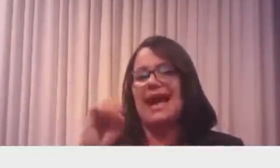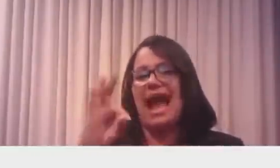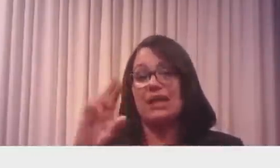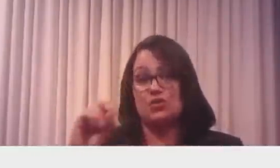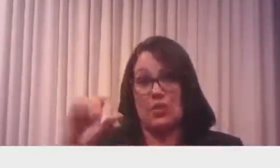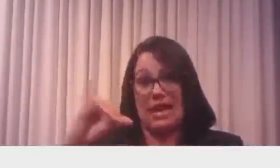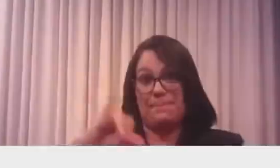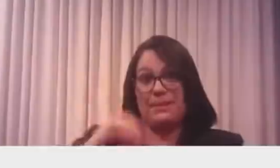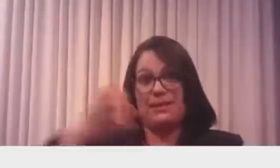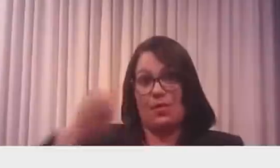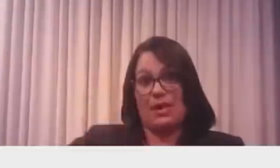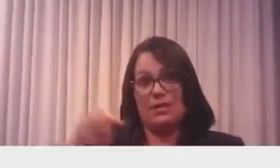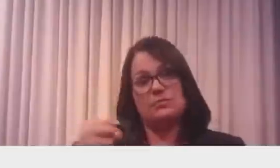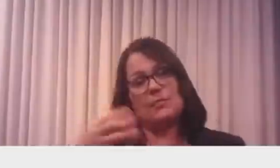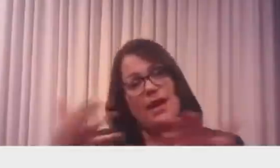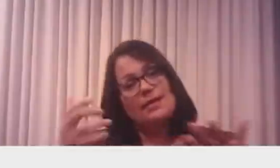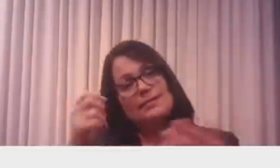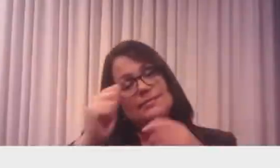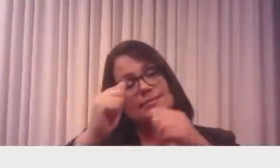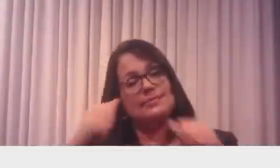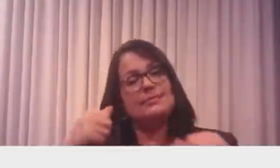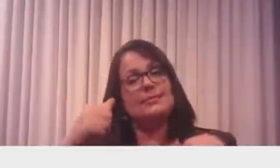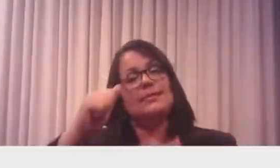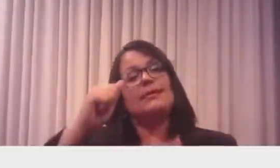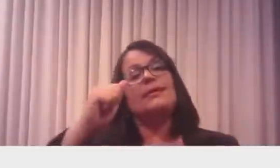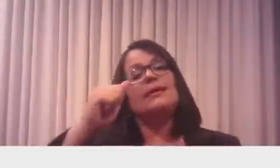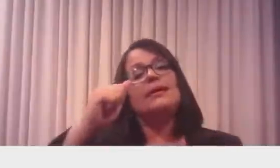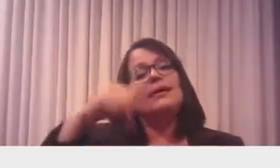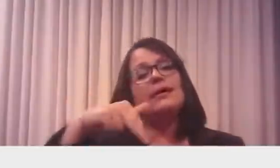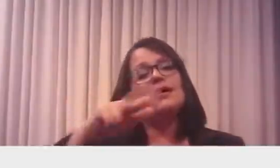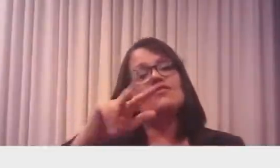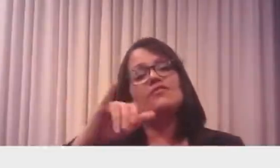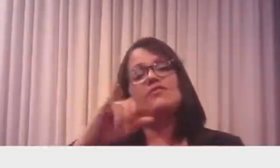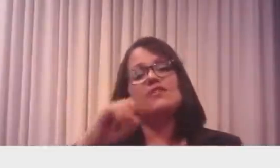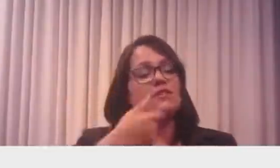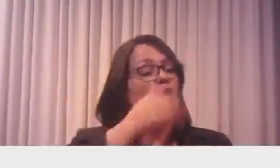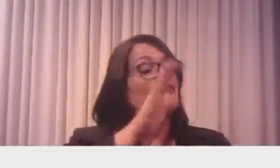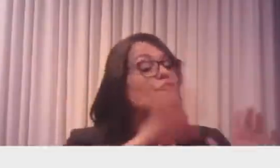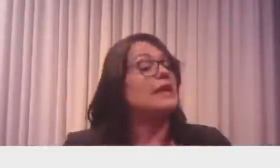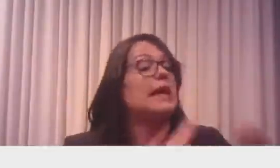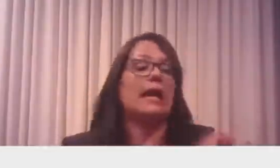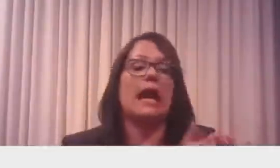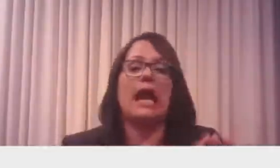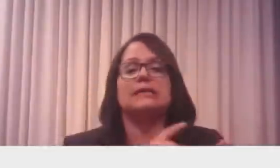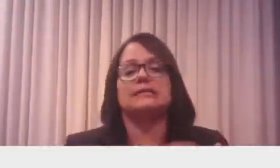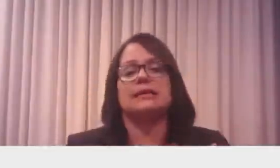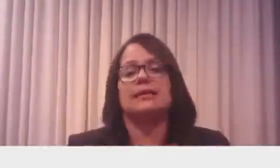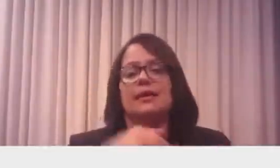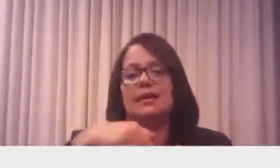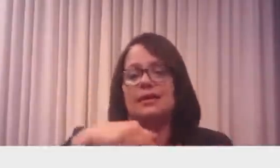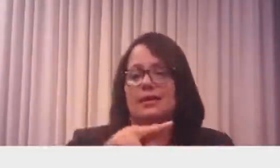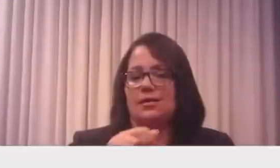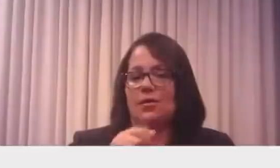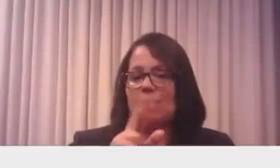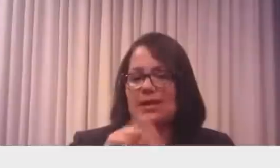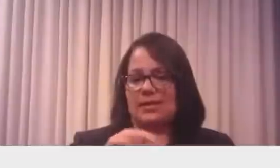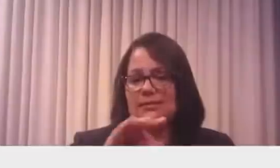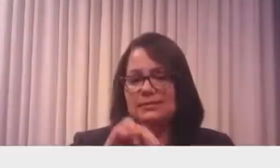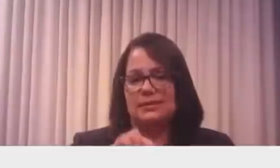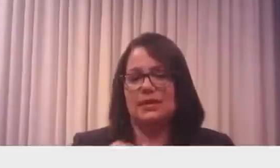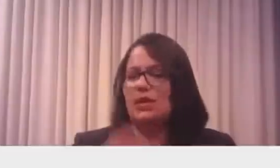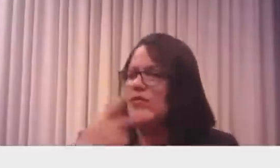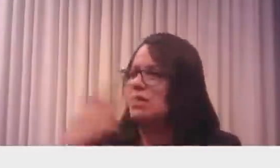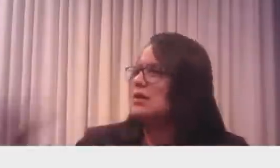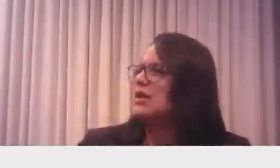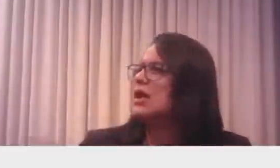Anvisa recomendou que eu ficasse de quarentena. Eu até questionei a pessoa da Anvisa, da saúde também, até quem está